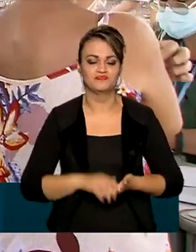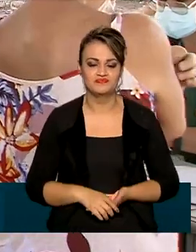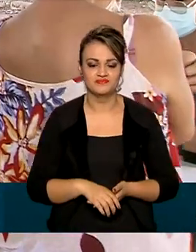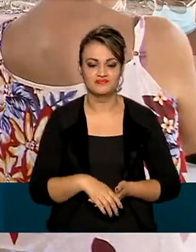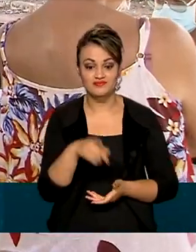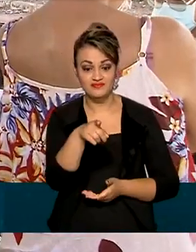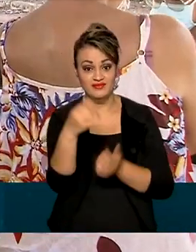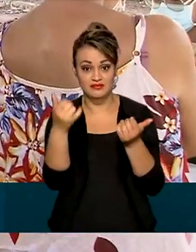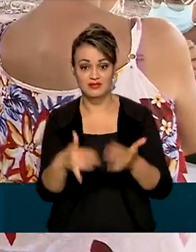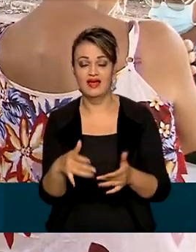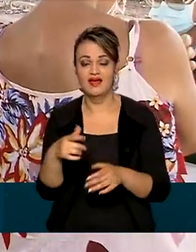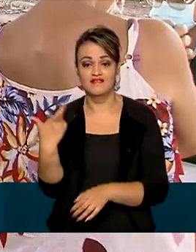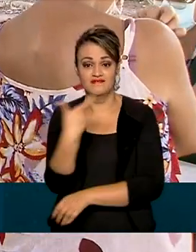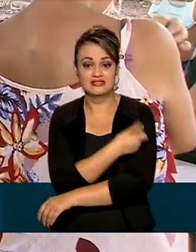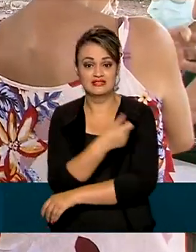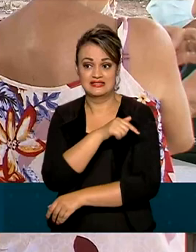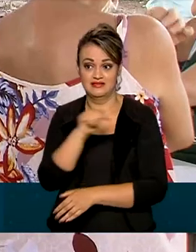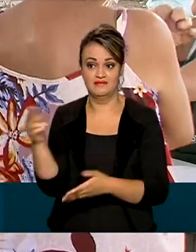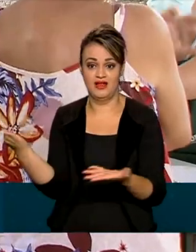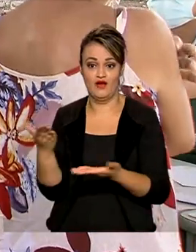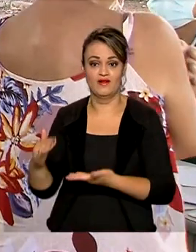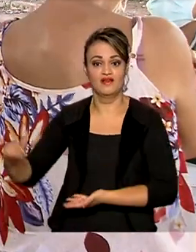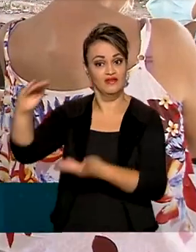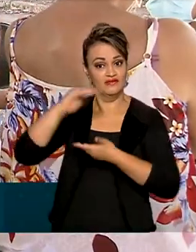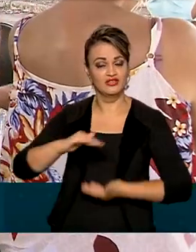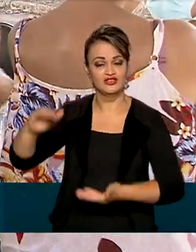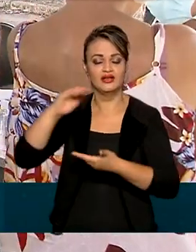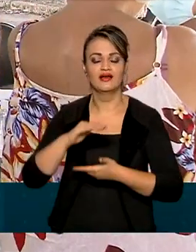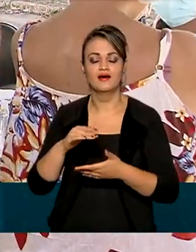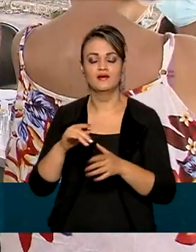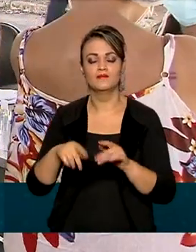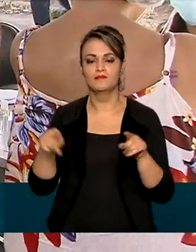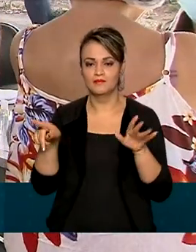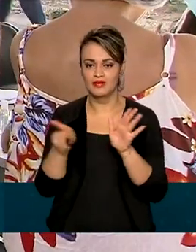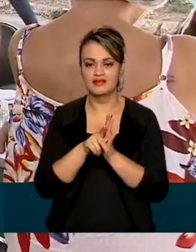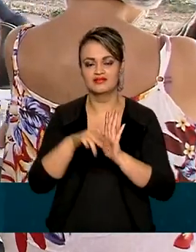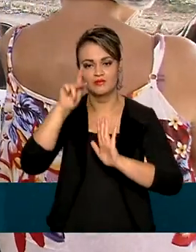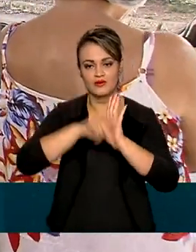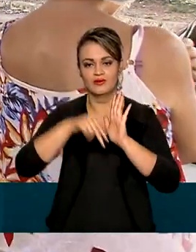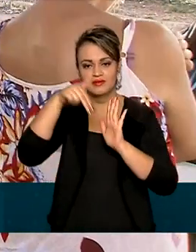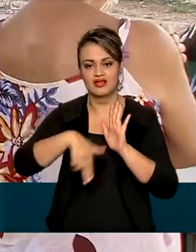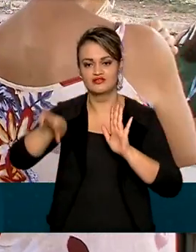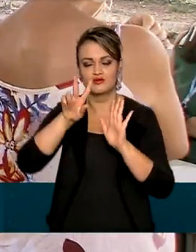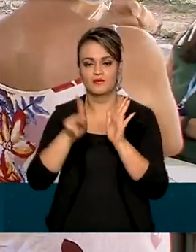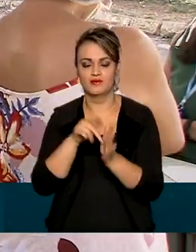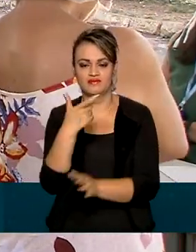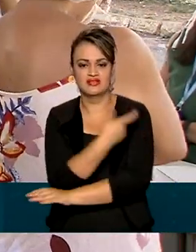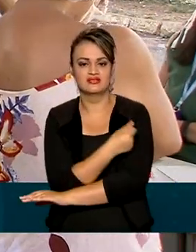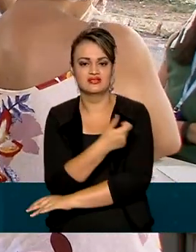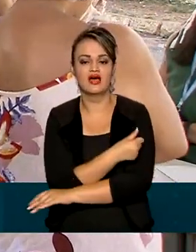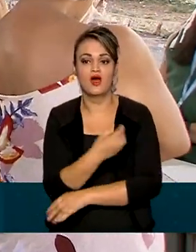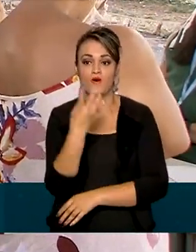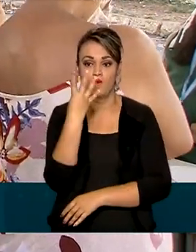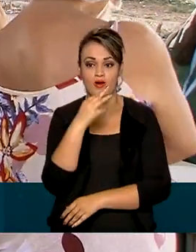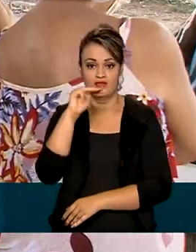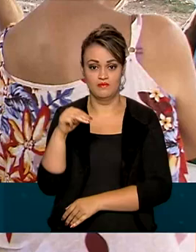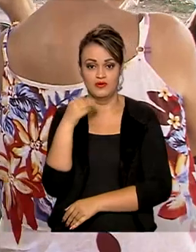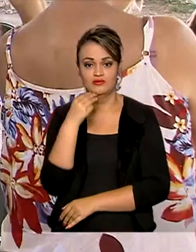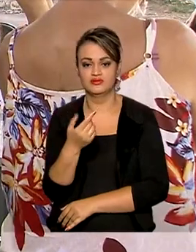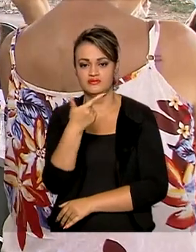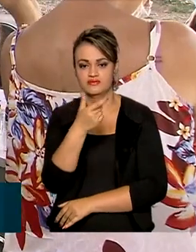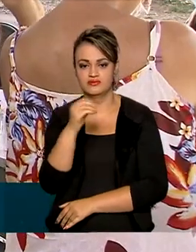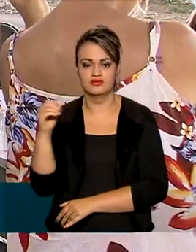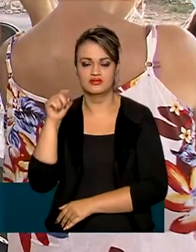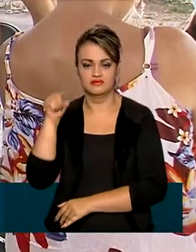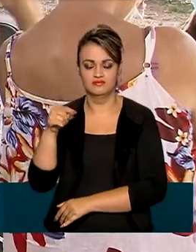semana, mais vacinas estão chegando para reforçar o Programa Nacional de Imunização. São mais 4 milhões e 200 mil